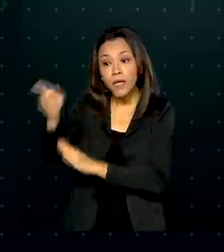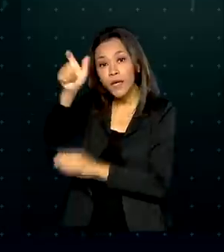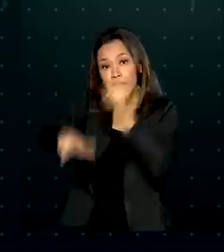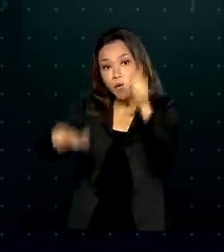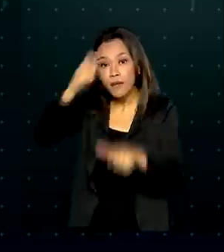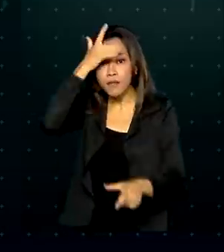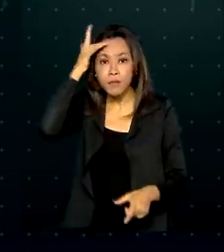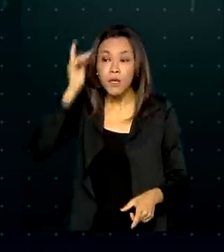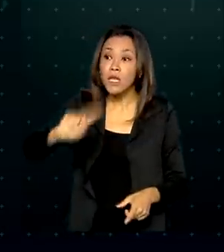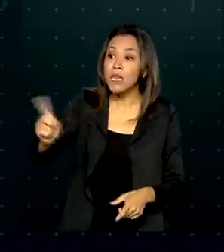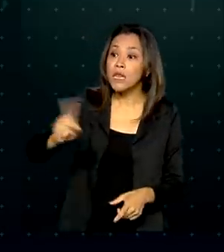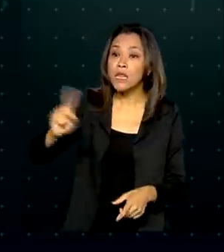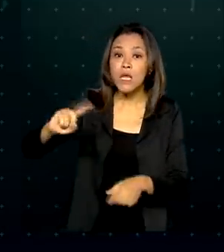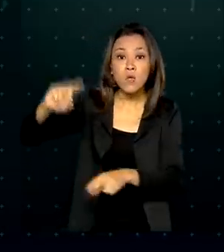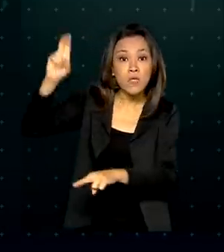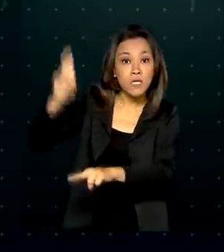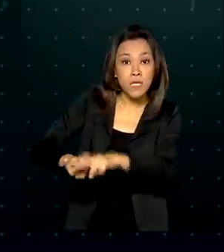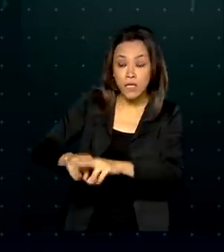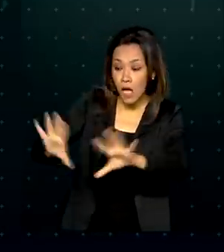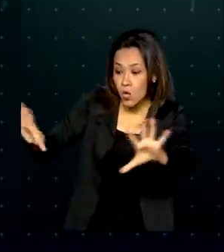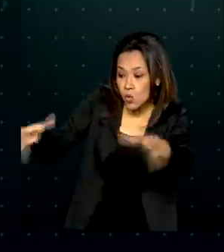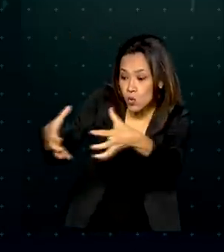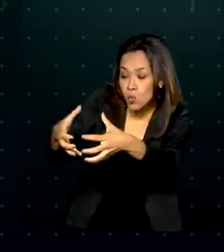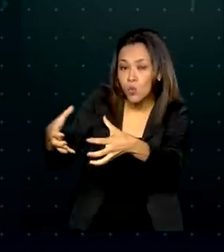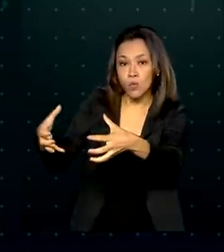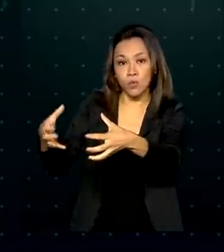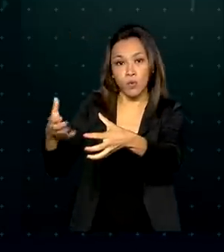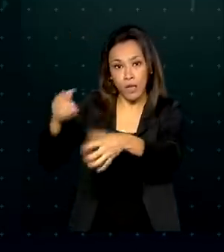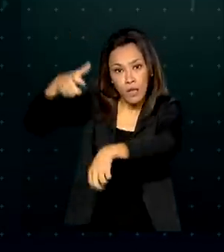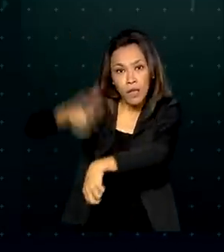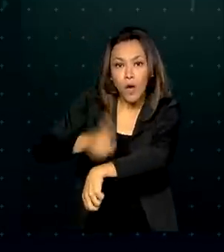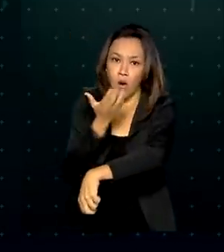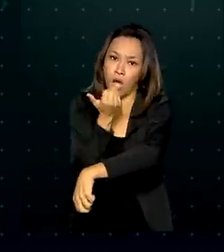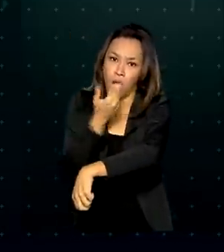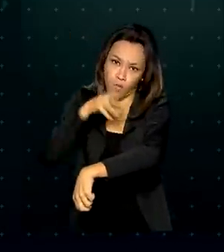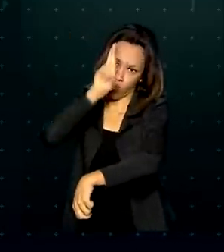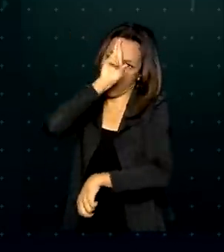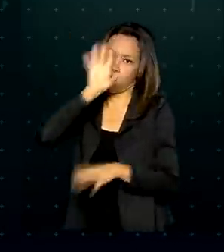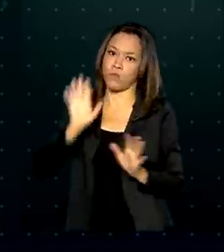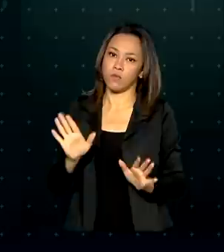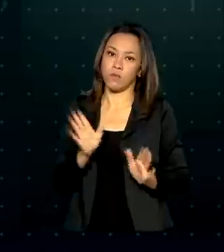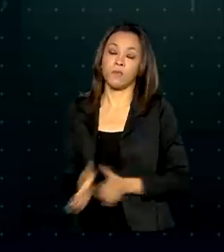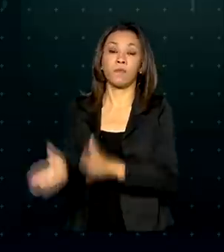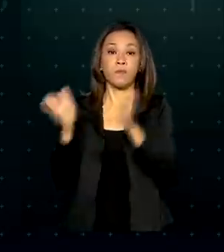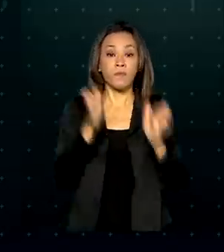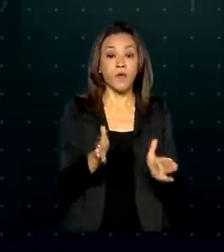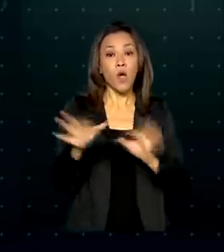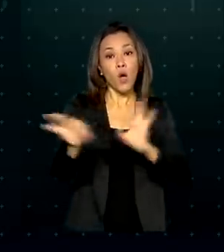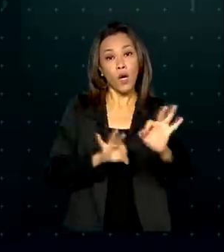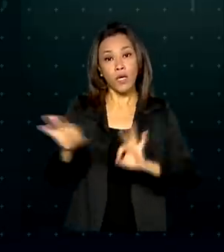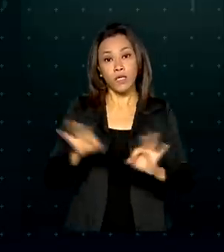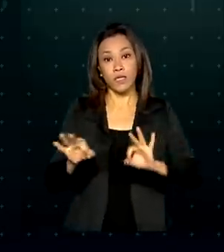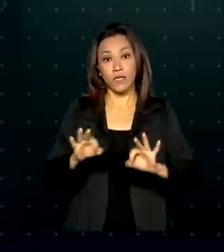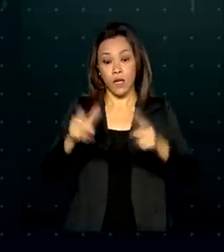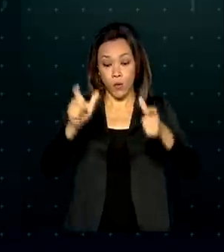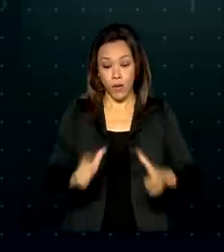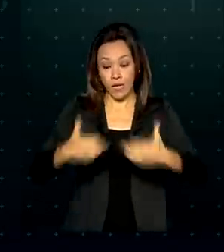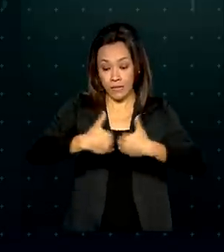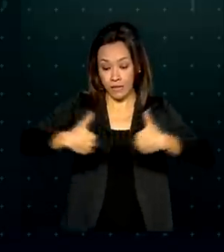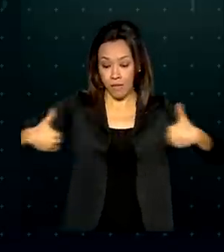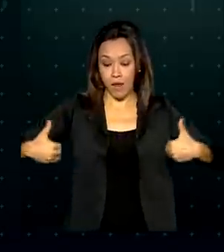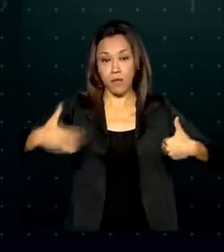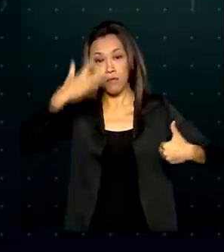a não se sentarem todos reunidos na hora do almoço. Organize espaços separados para pessoas que moram